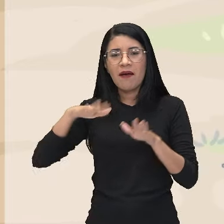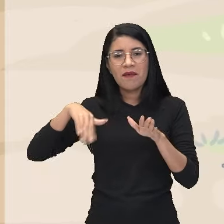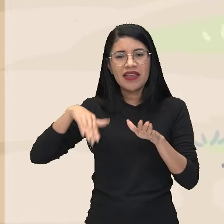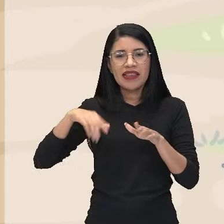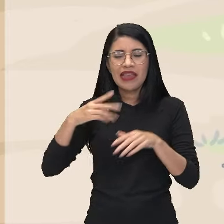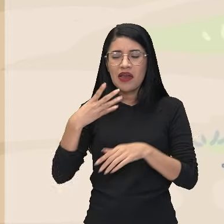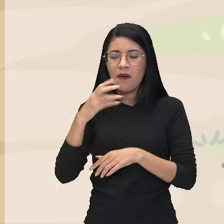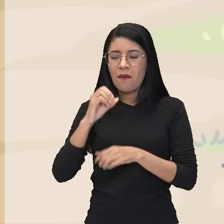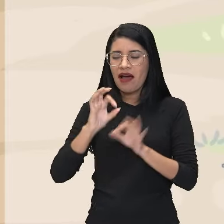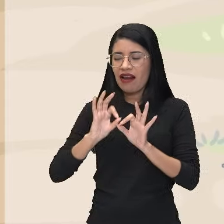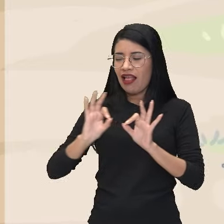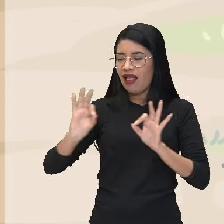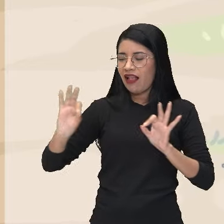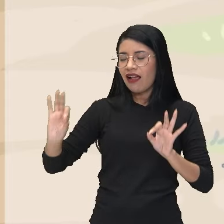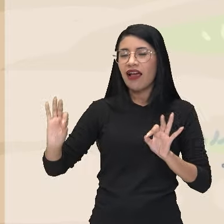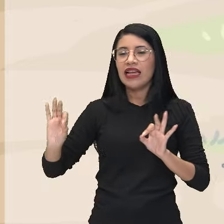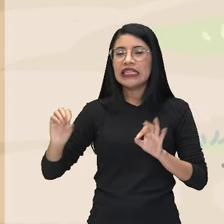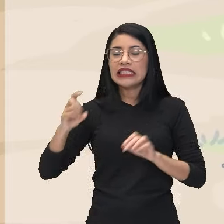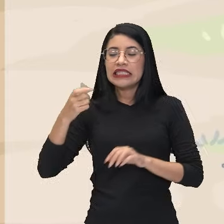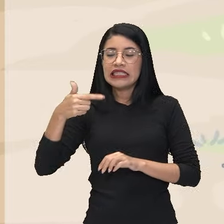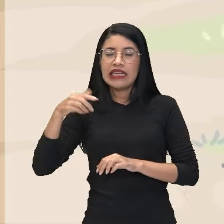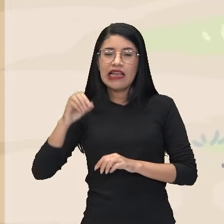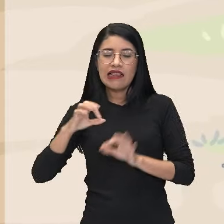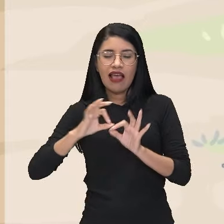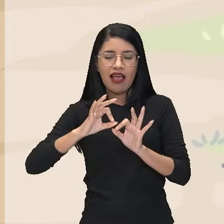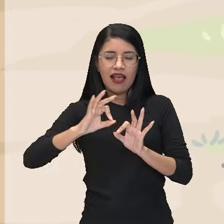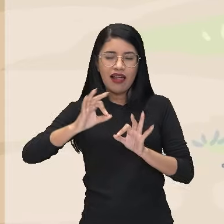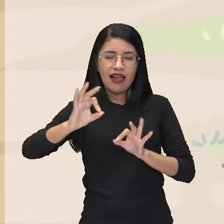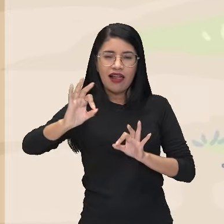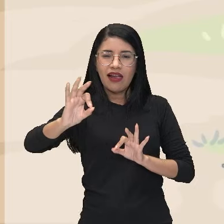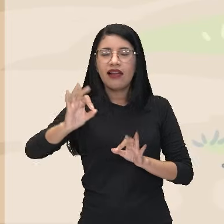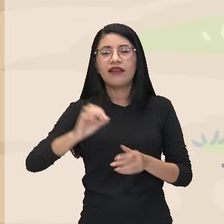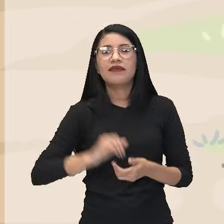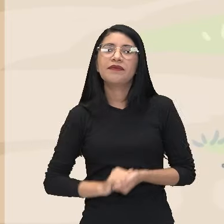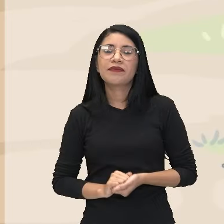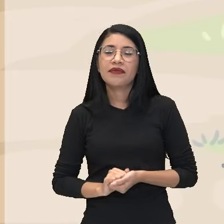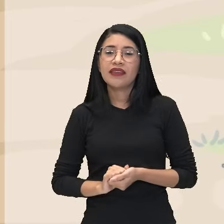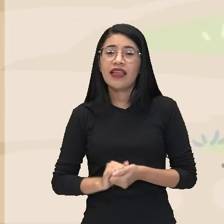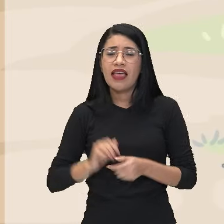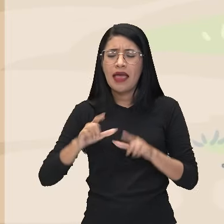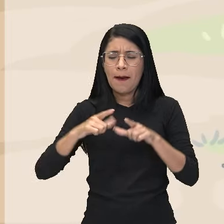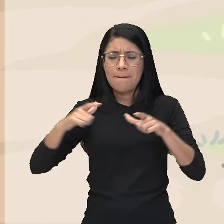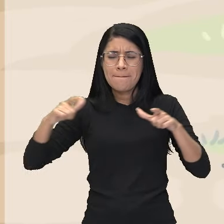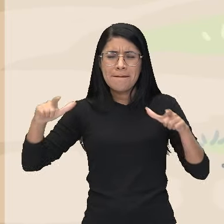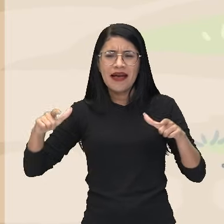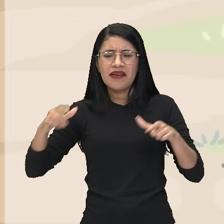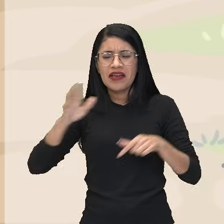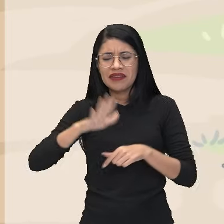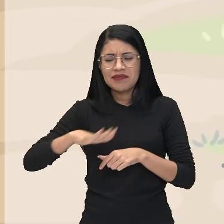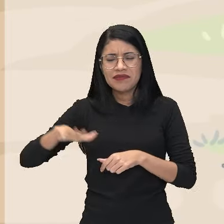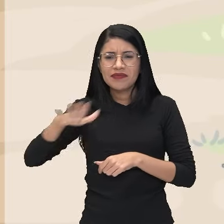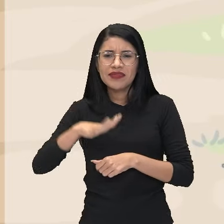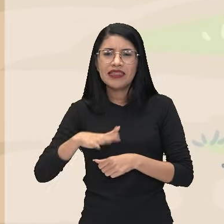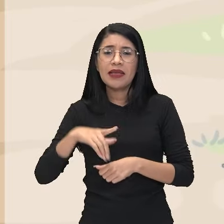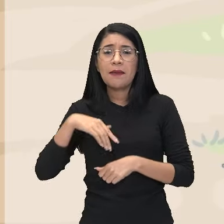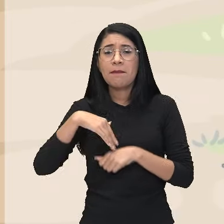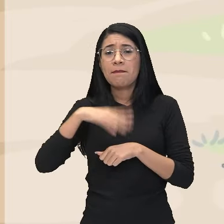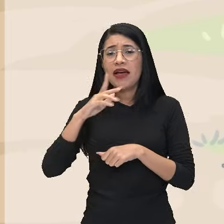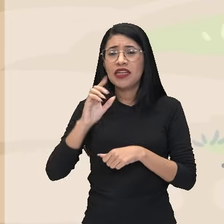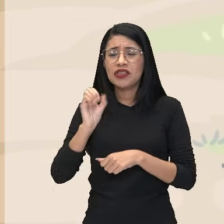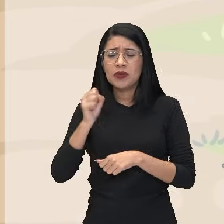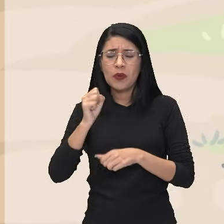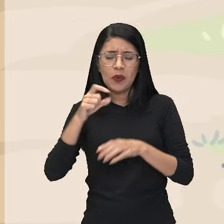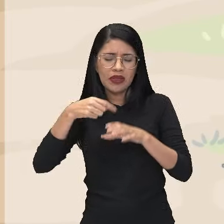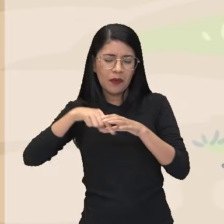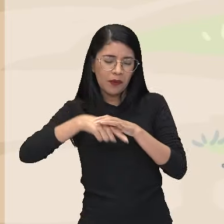40 de largura e 70 de lonjura. É a maior da redondeza. Tem mais de 8